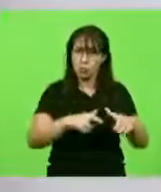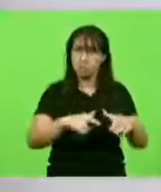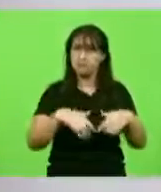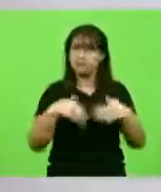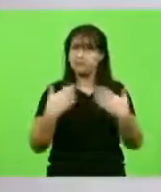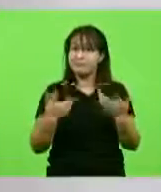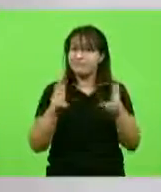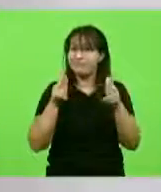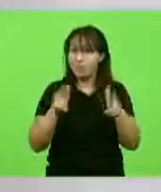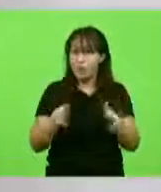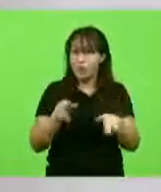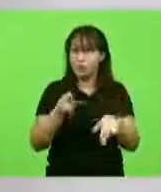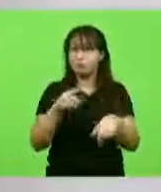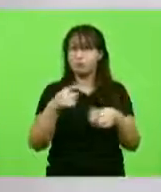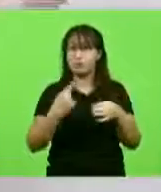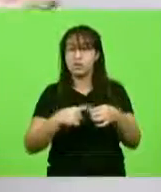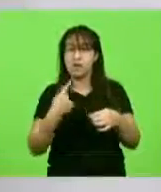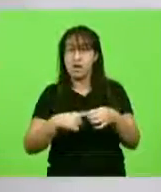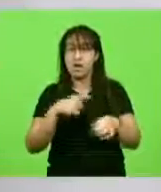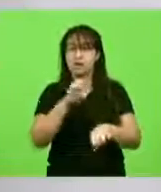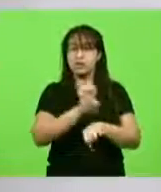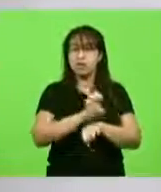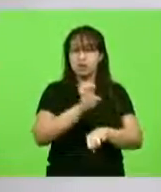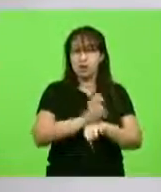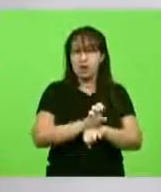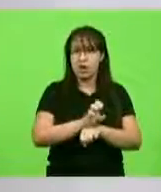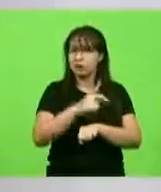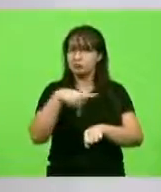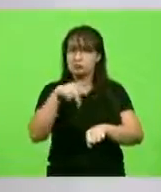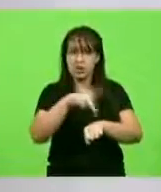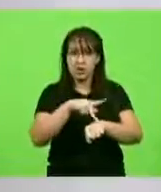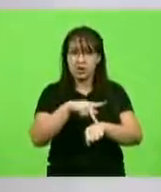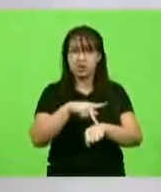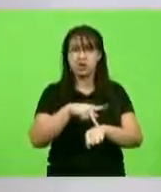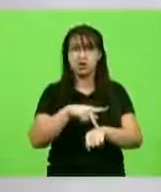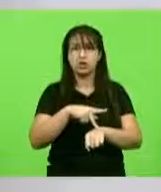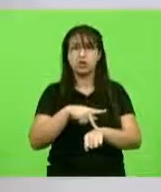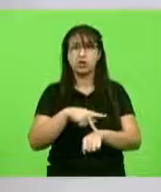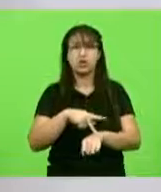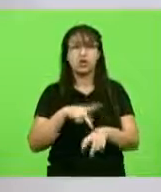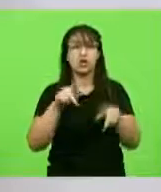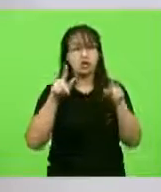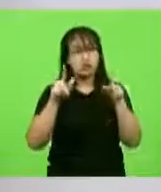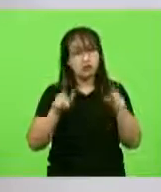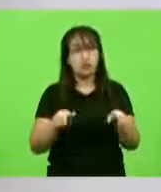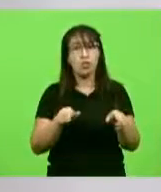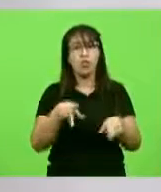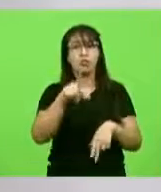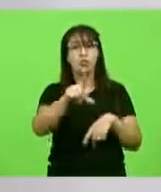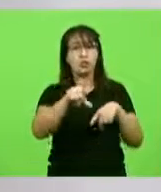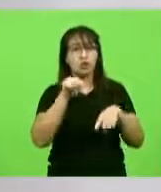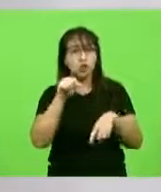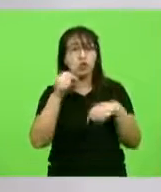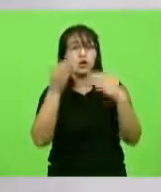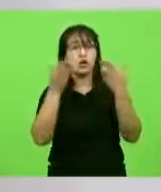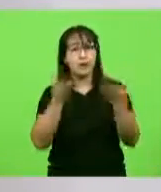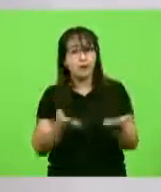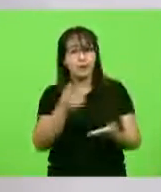Estado, na federação que nós elegemos, temos que igualmente eleger pessoas